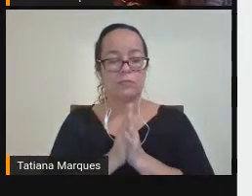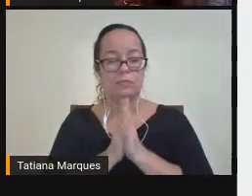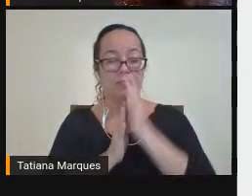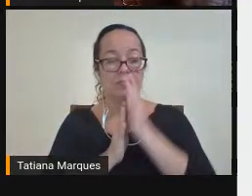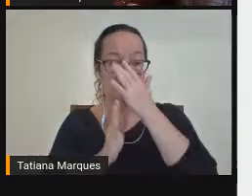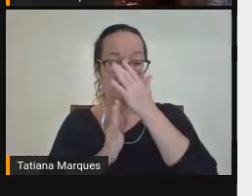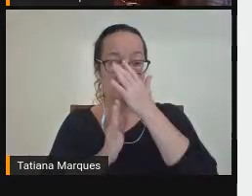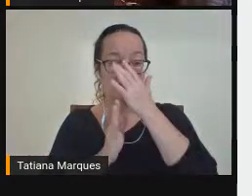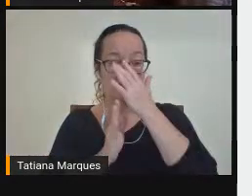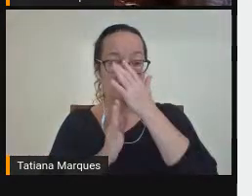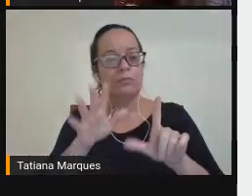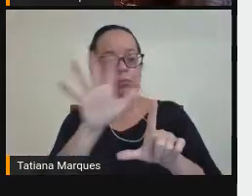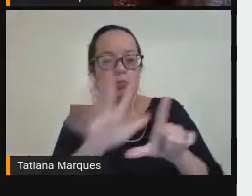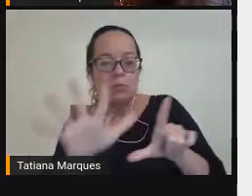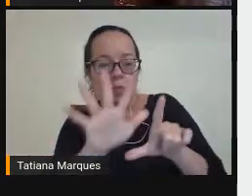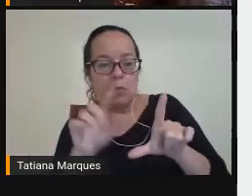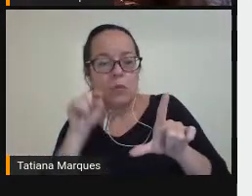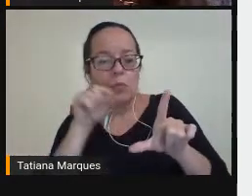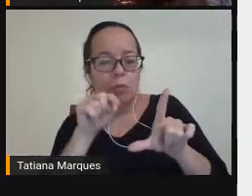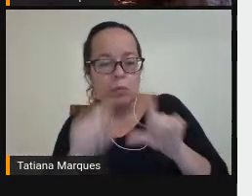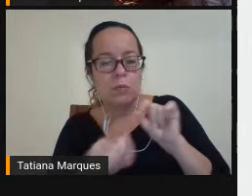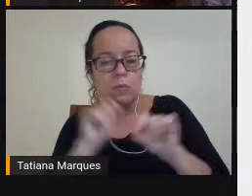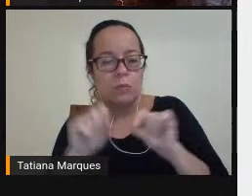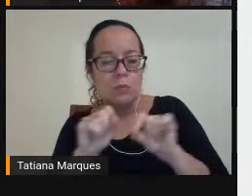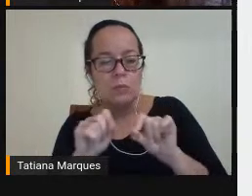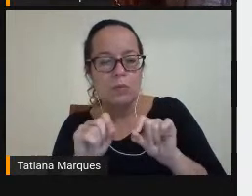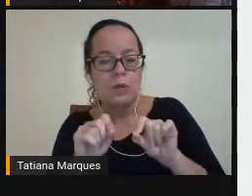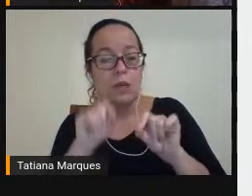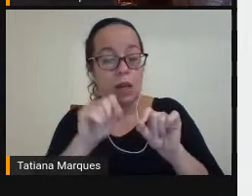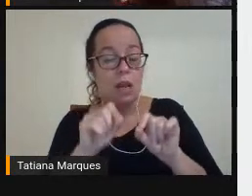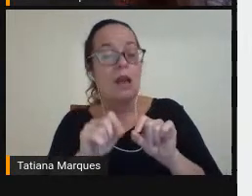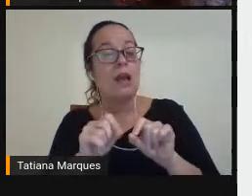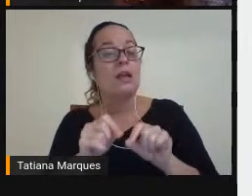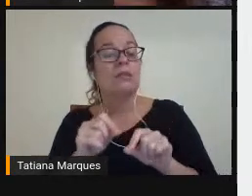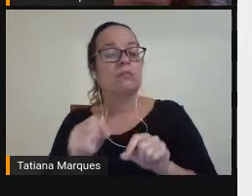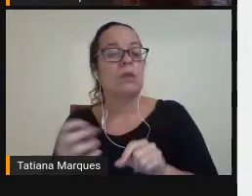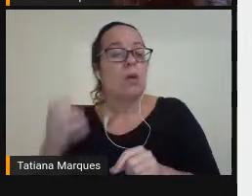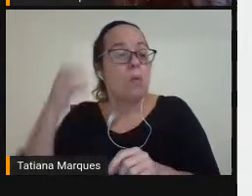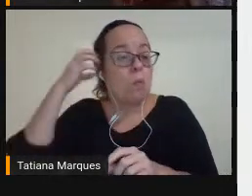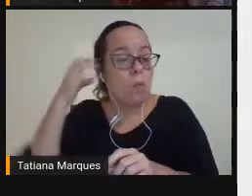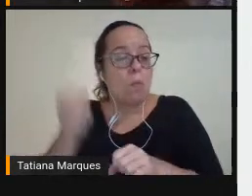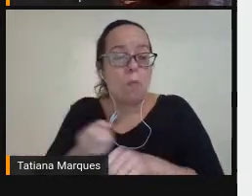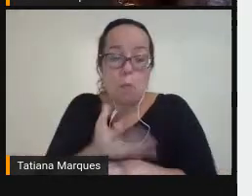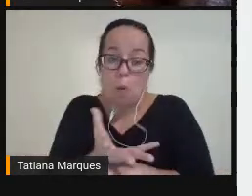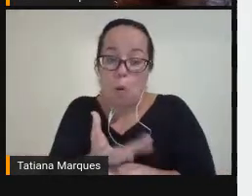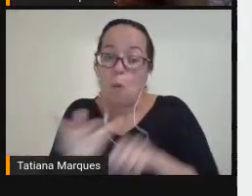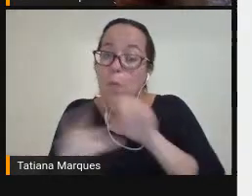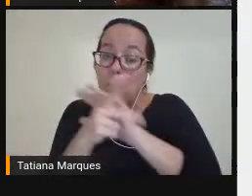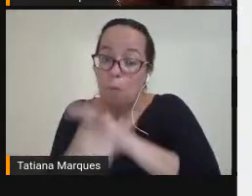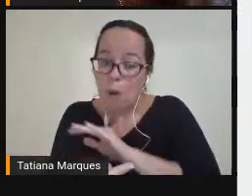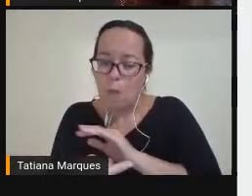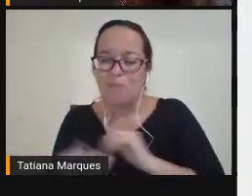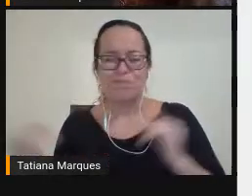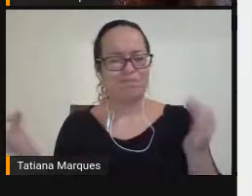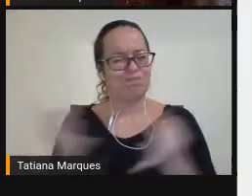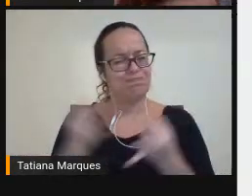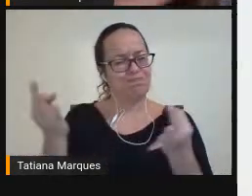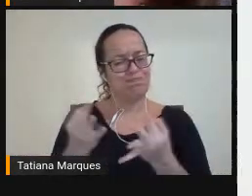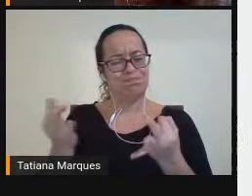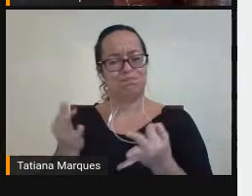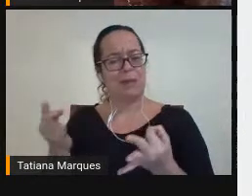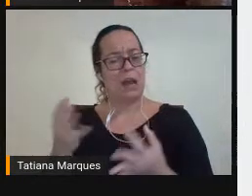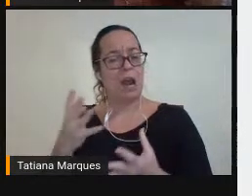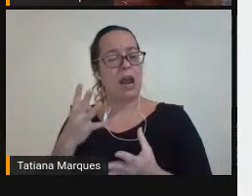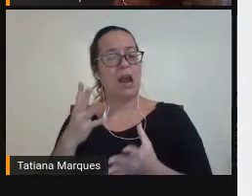plataforma Conforme eu comentei Com vocês De podcast Excelente Fantástica Eu tenho lido